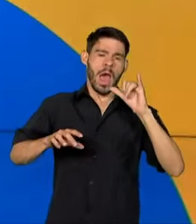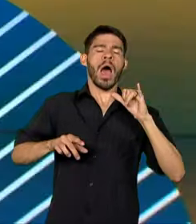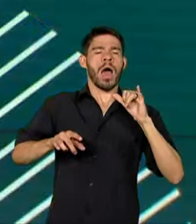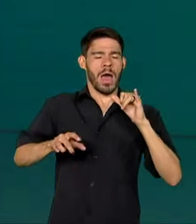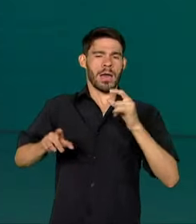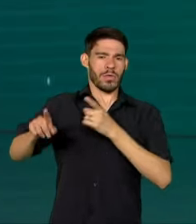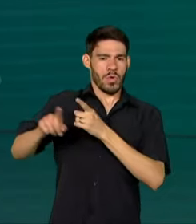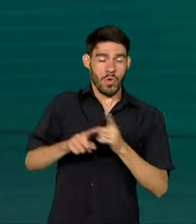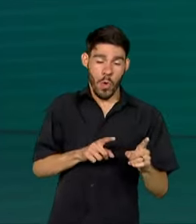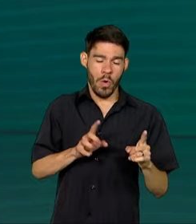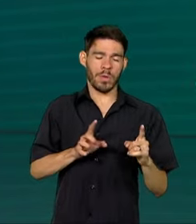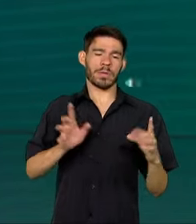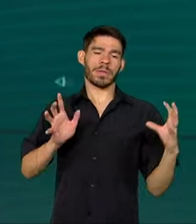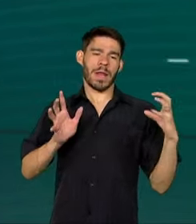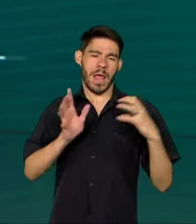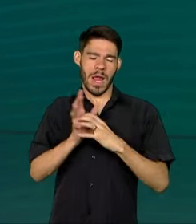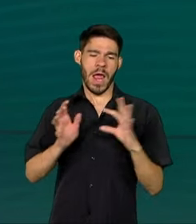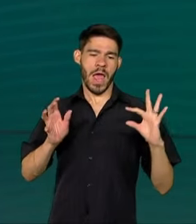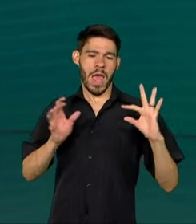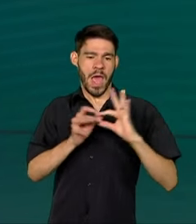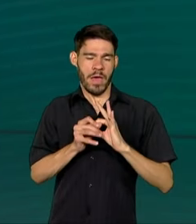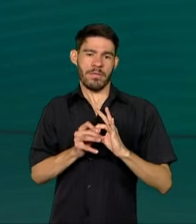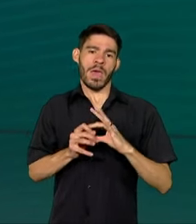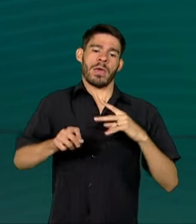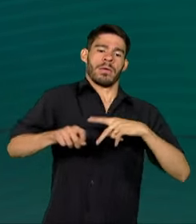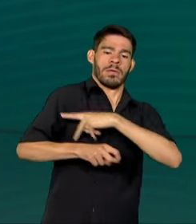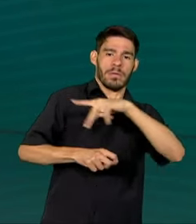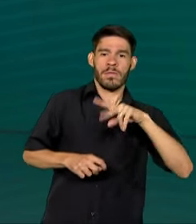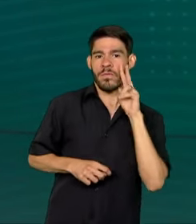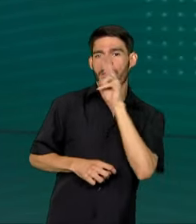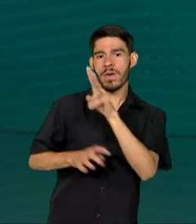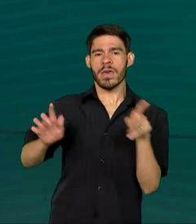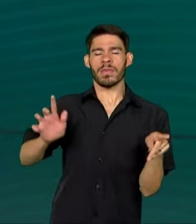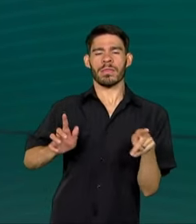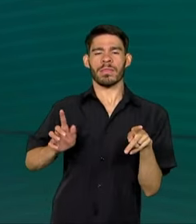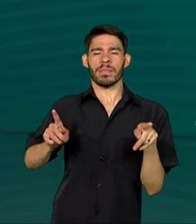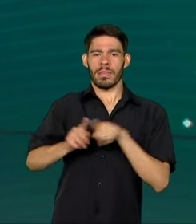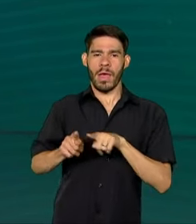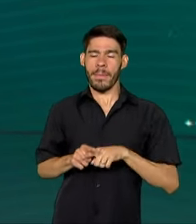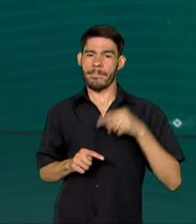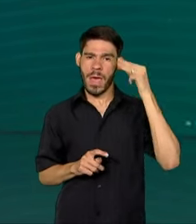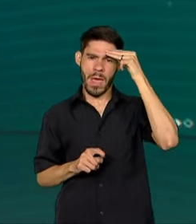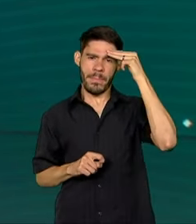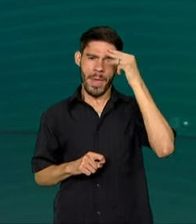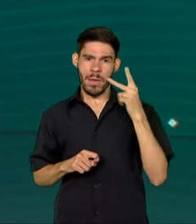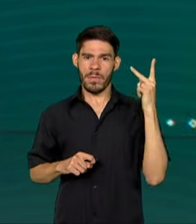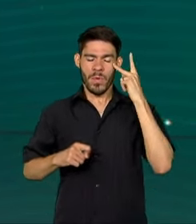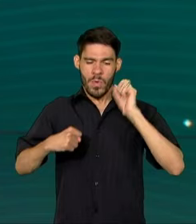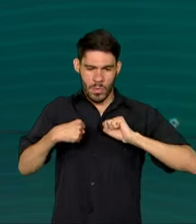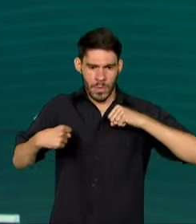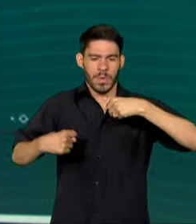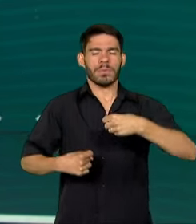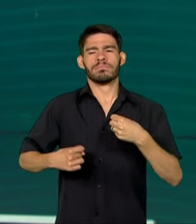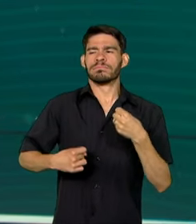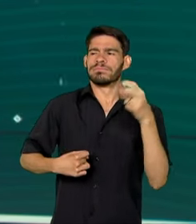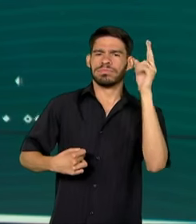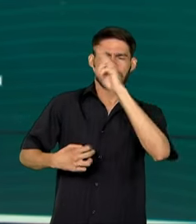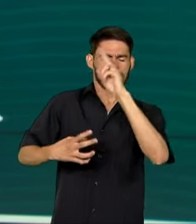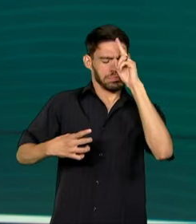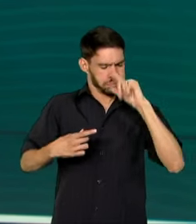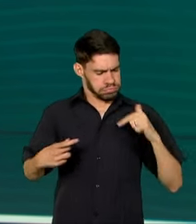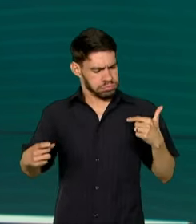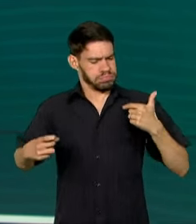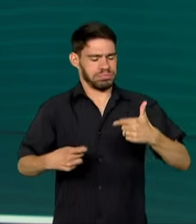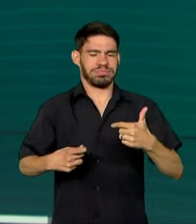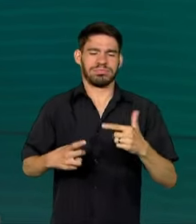combate ao HIV AIDS no país. E você vai ver também, Memorial da Resistência em São Paulo, guarda-memória da luta